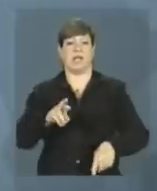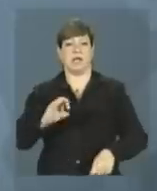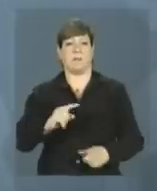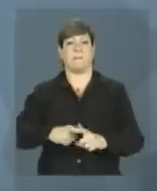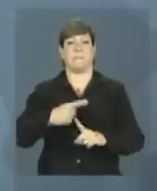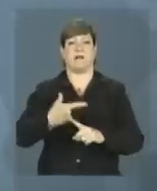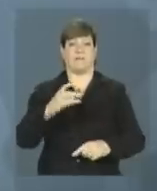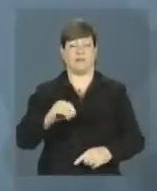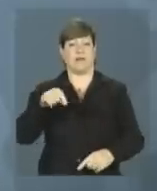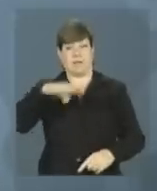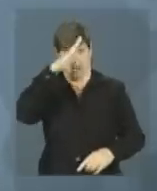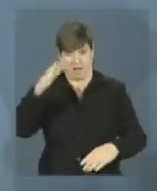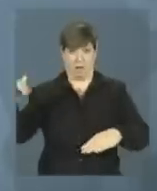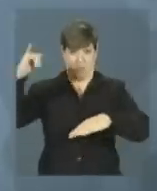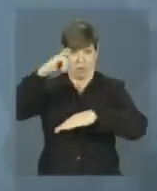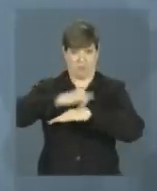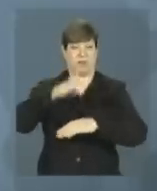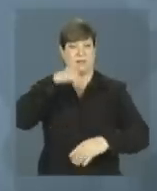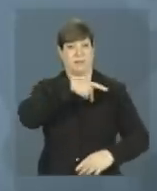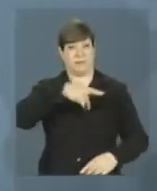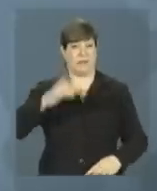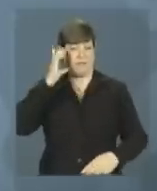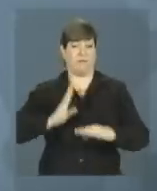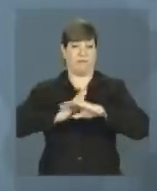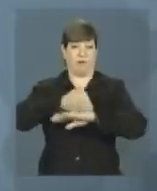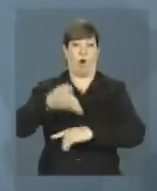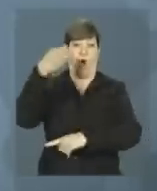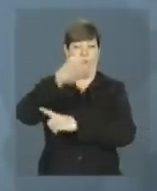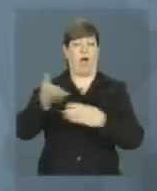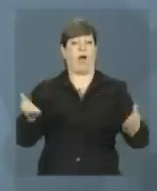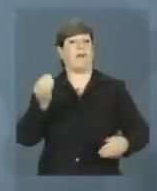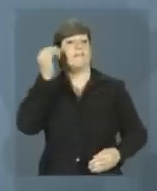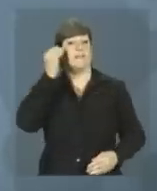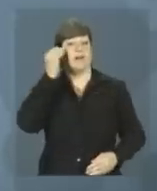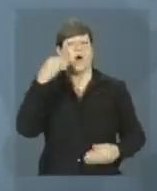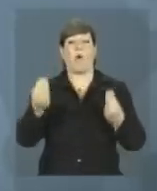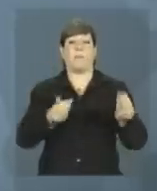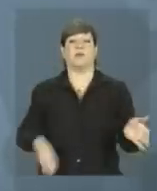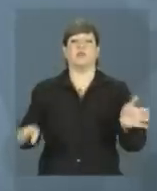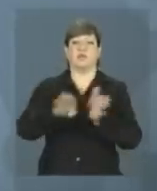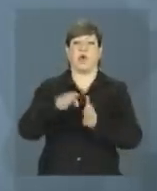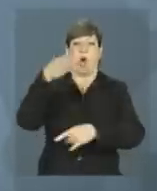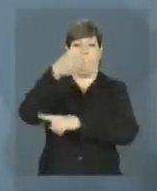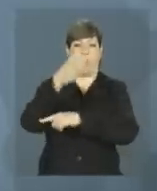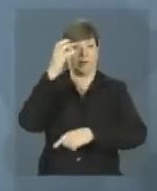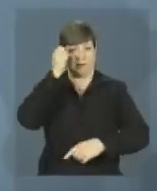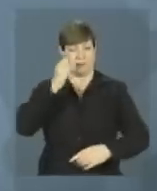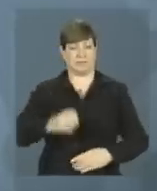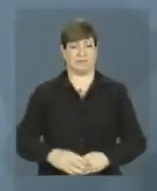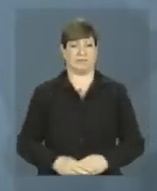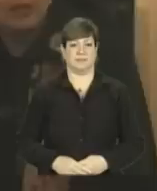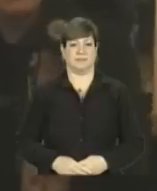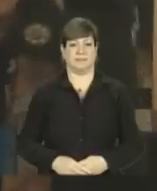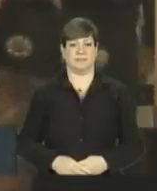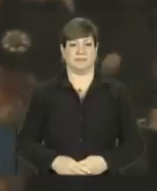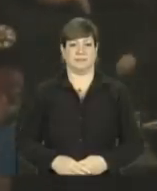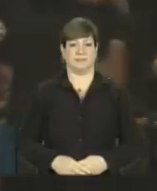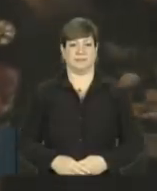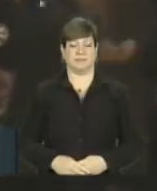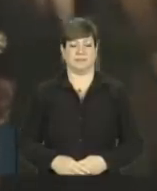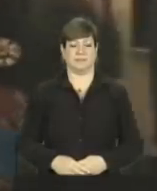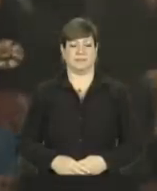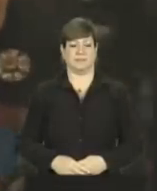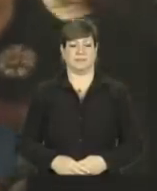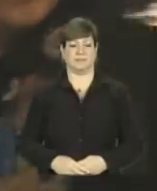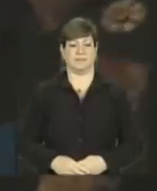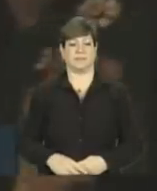Do aeroporto, a presidenta foi direto para o hotel. Vamos ver agora imagens da chegada ao hotel. Eu sempre falo para